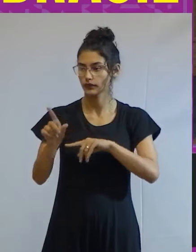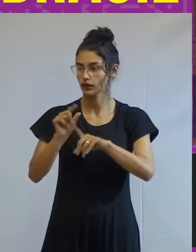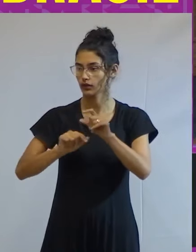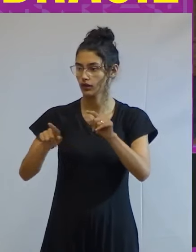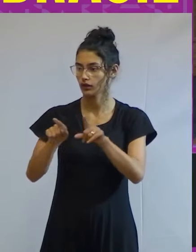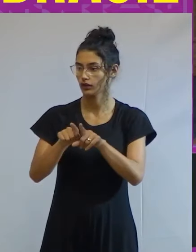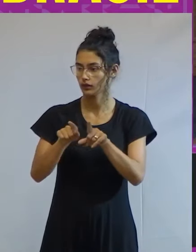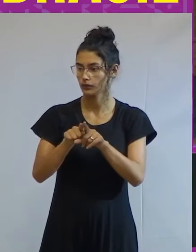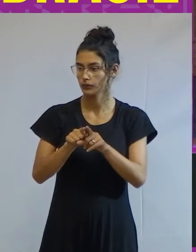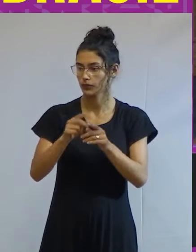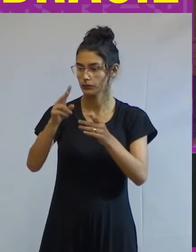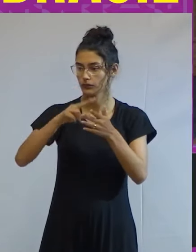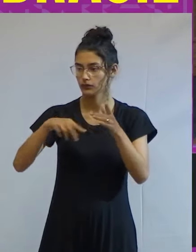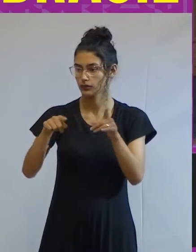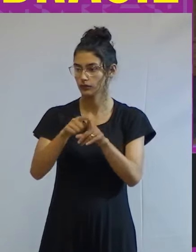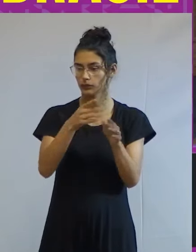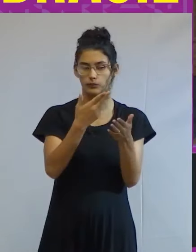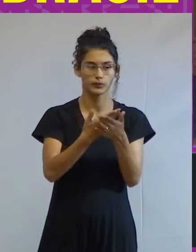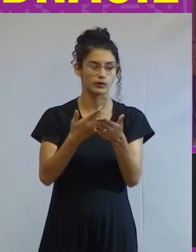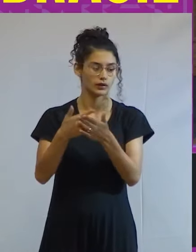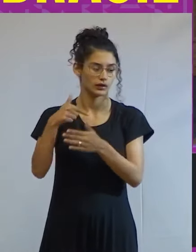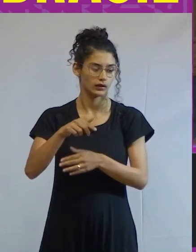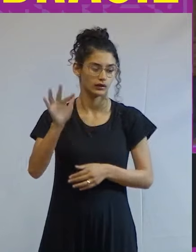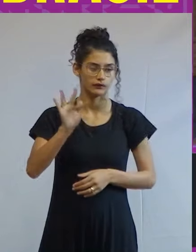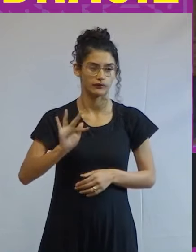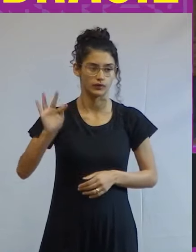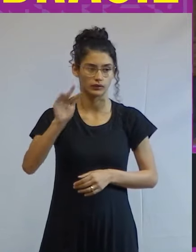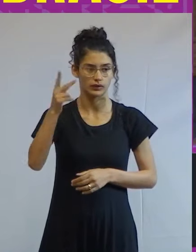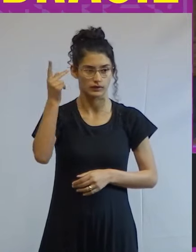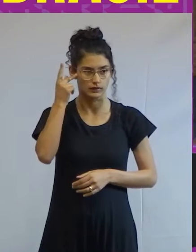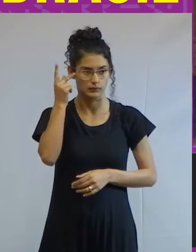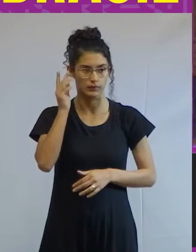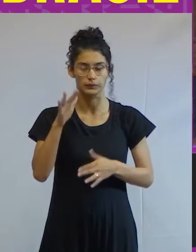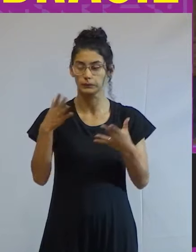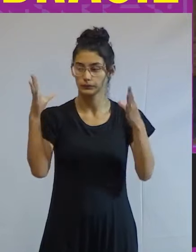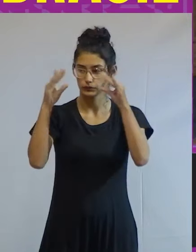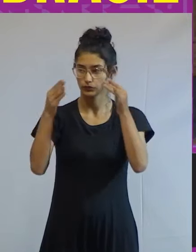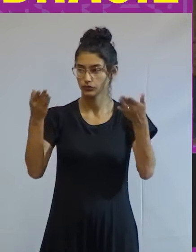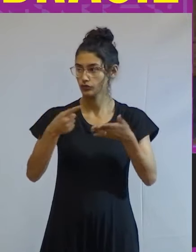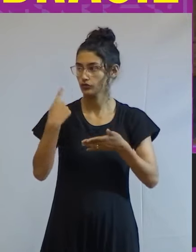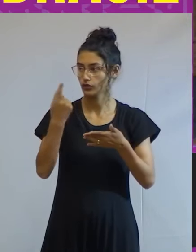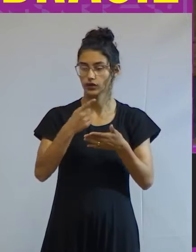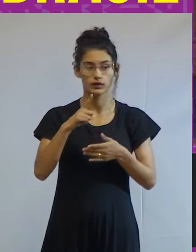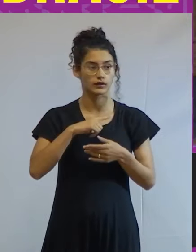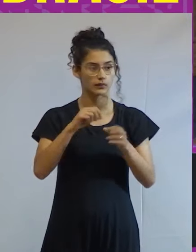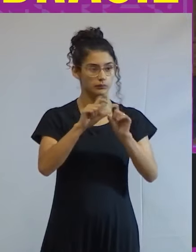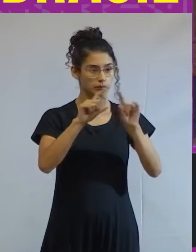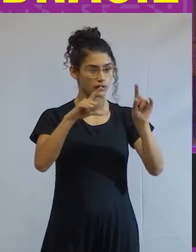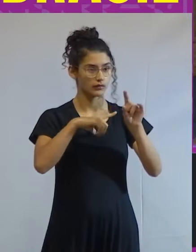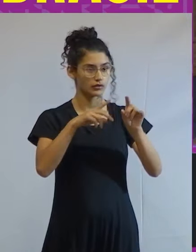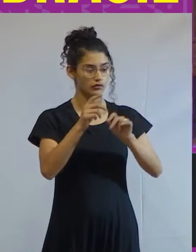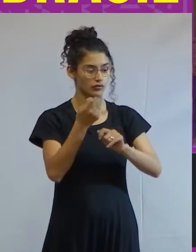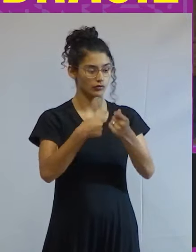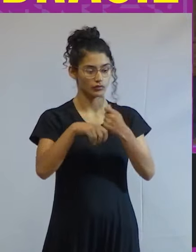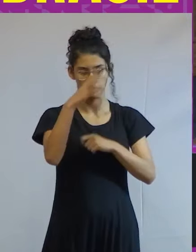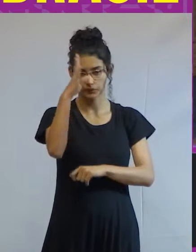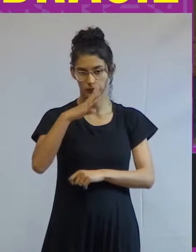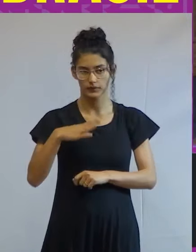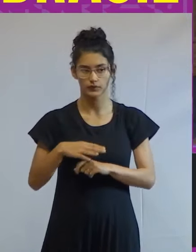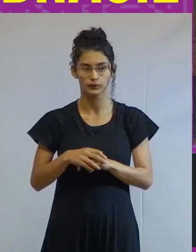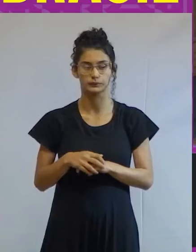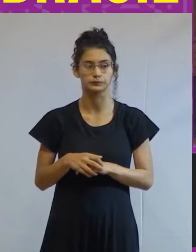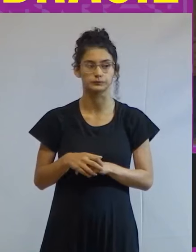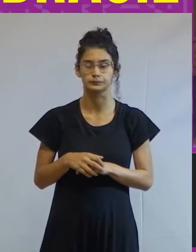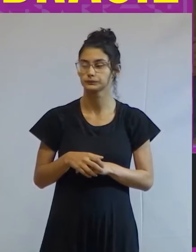selecionados e lidos por estudantes aqui da Universidade de São Paulo. Então, para a noite de hoje, a gente vai ter um trecho de formação econômica do Brasil, de Celso